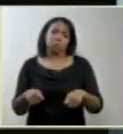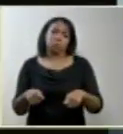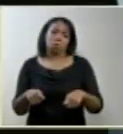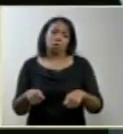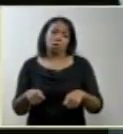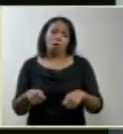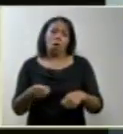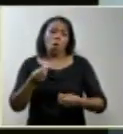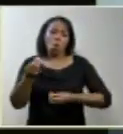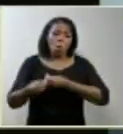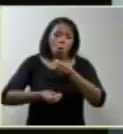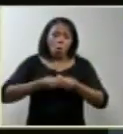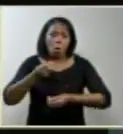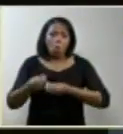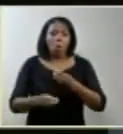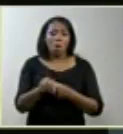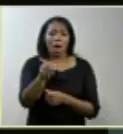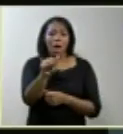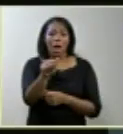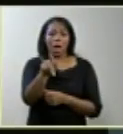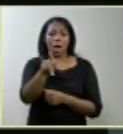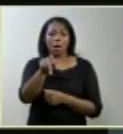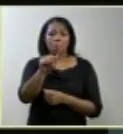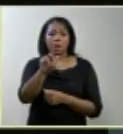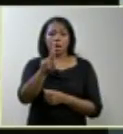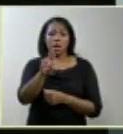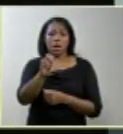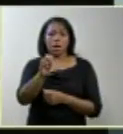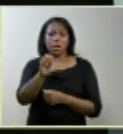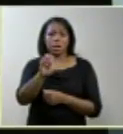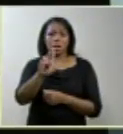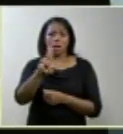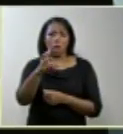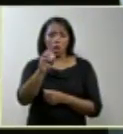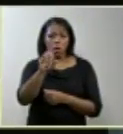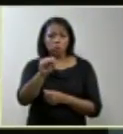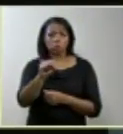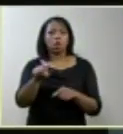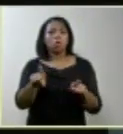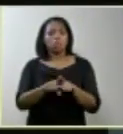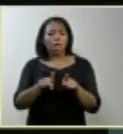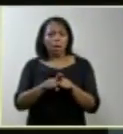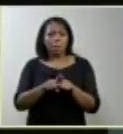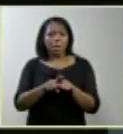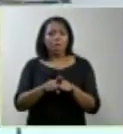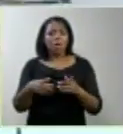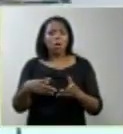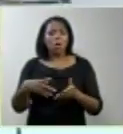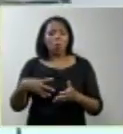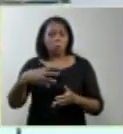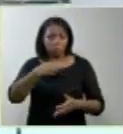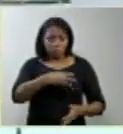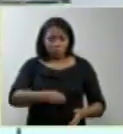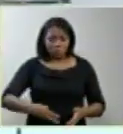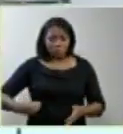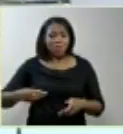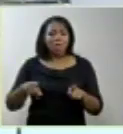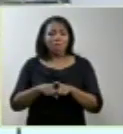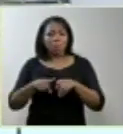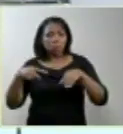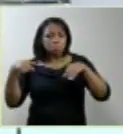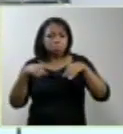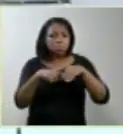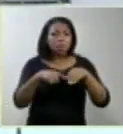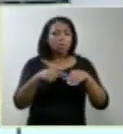aparelhos normais com ecografistas com mínimo de experiência se fazer o diagnóstico de